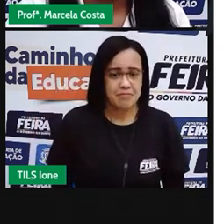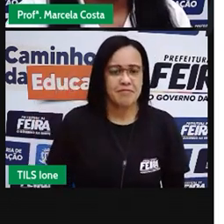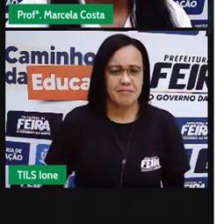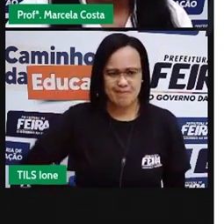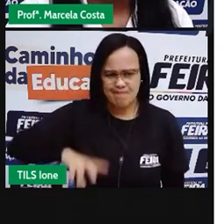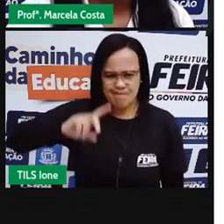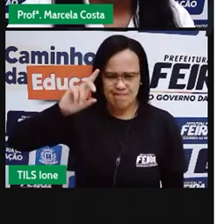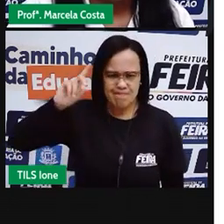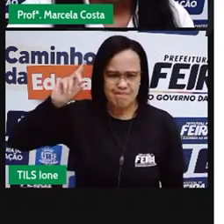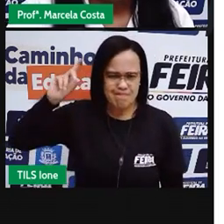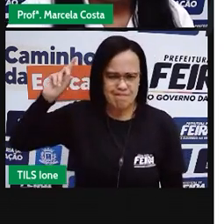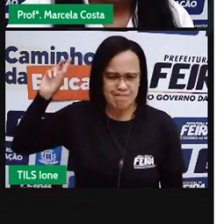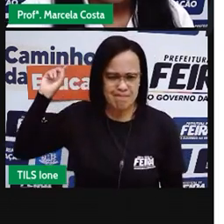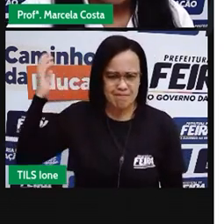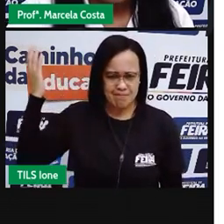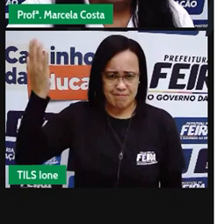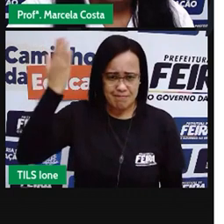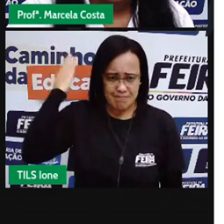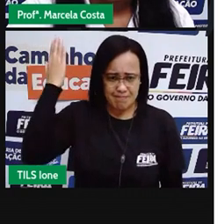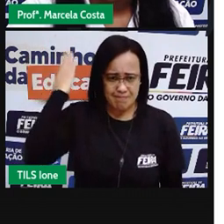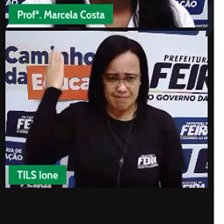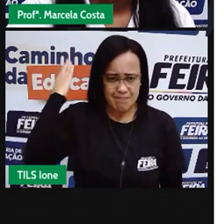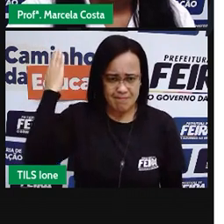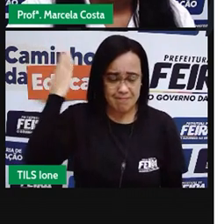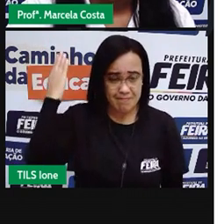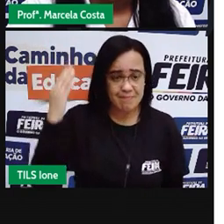vê aqui, a Avenida Getúlio Vargas.